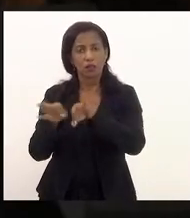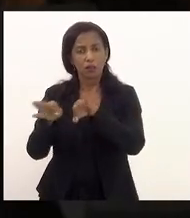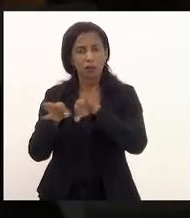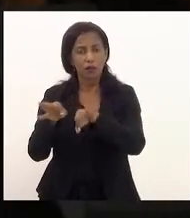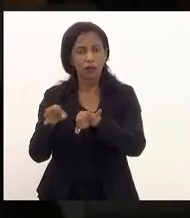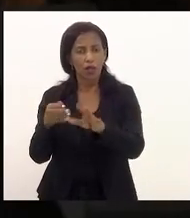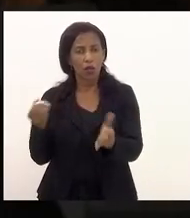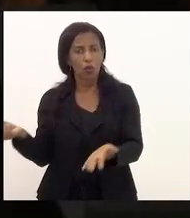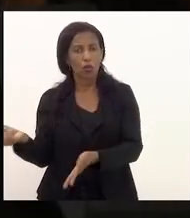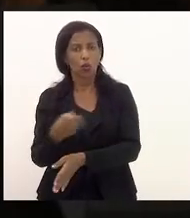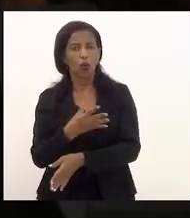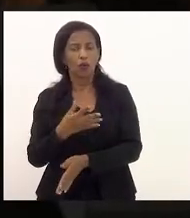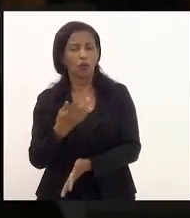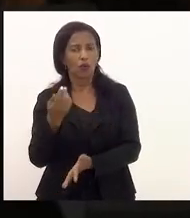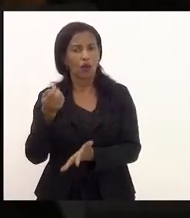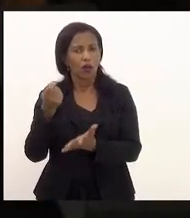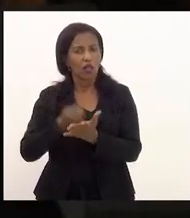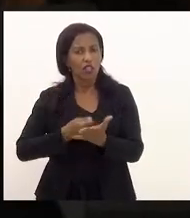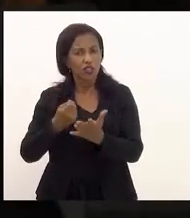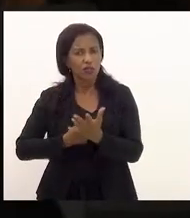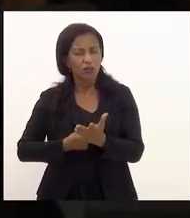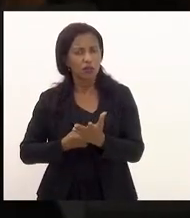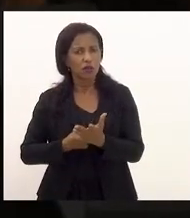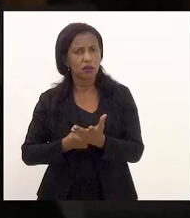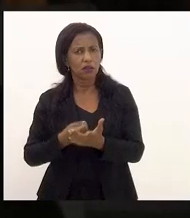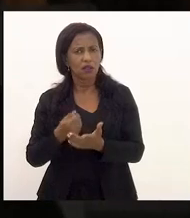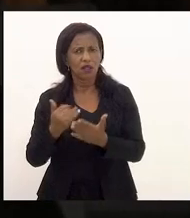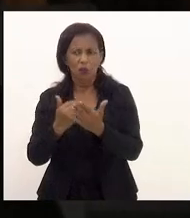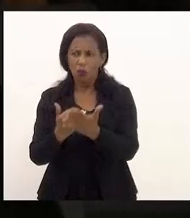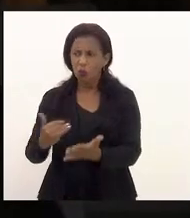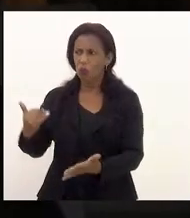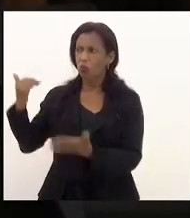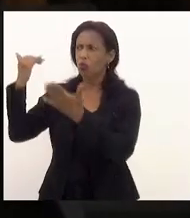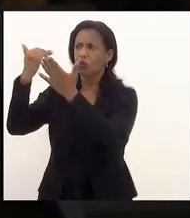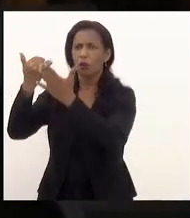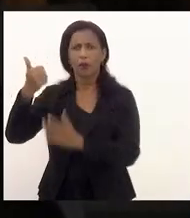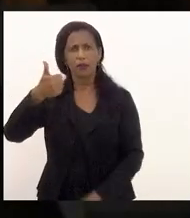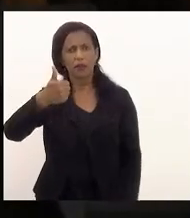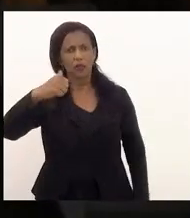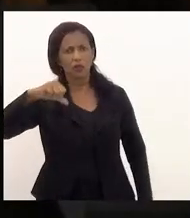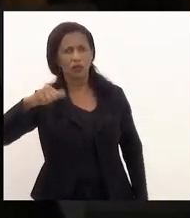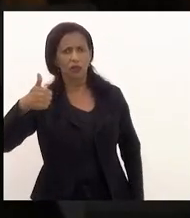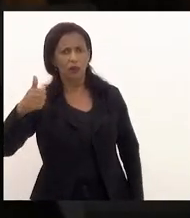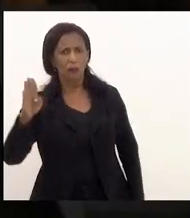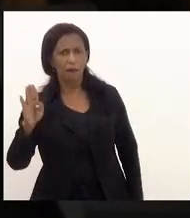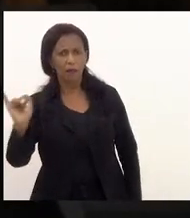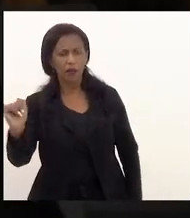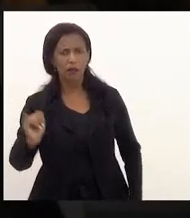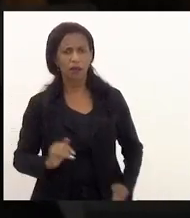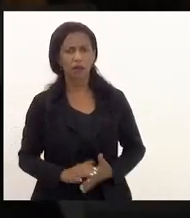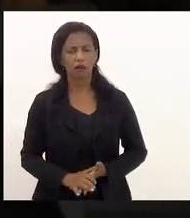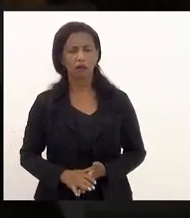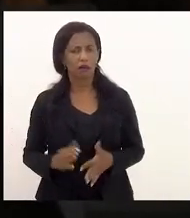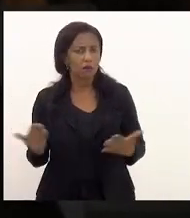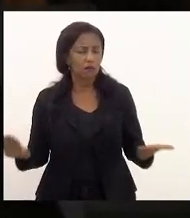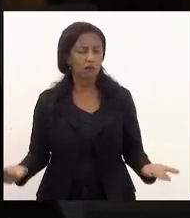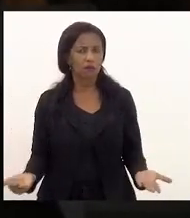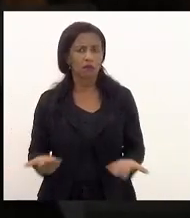no novo regime a sua dívida saltou para 191 bi então